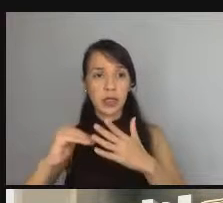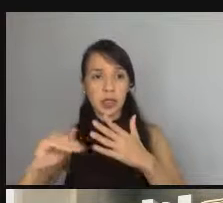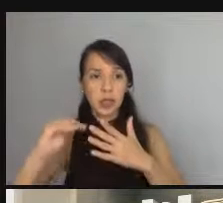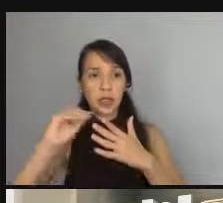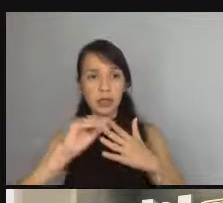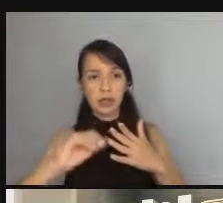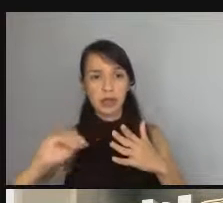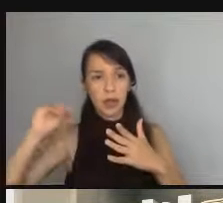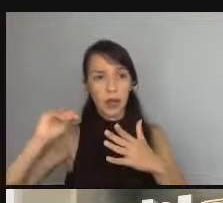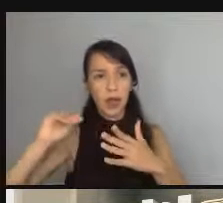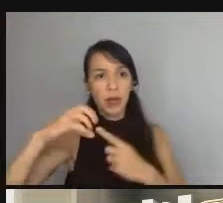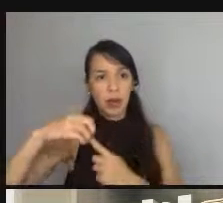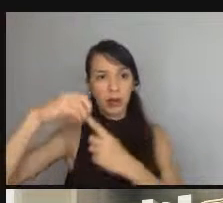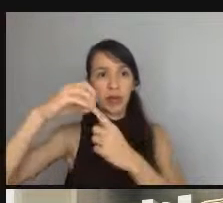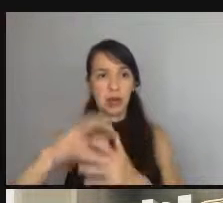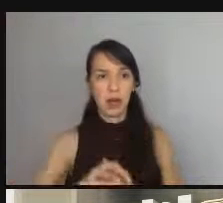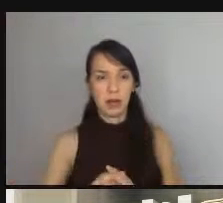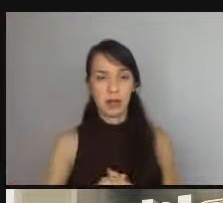para unitário tá